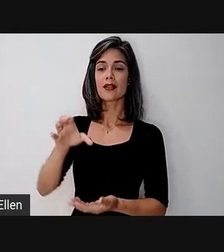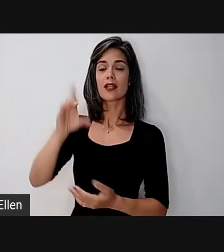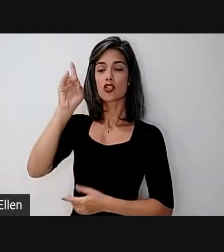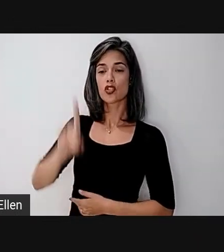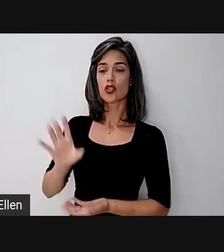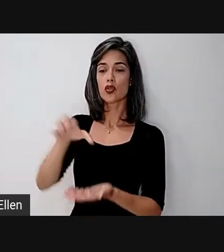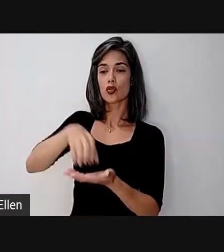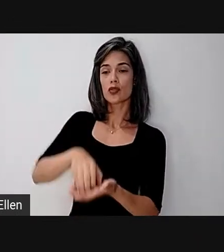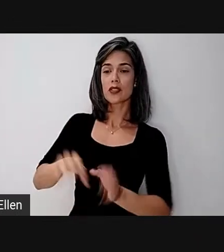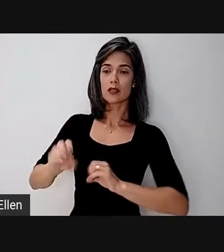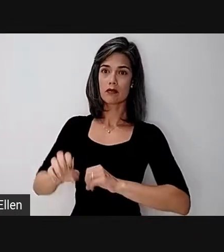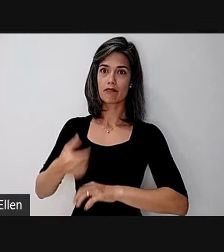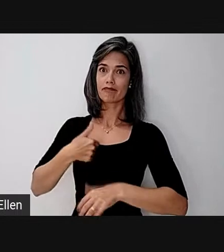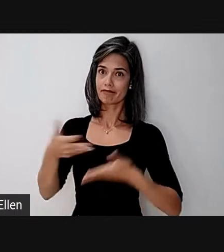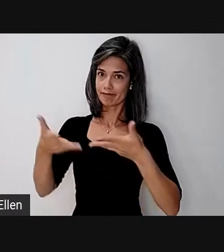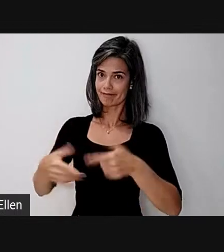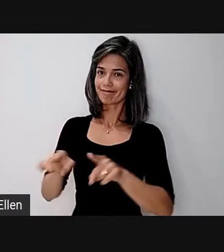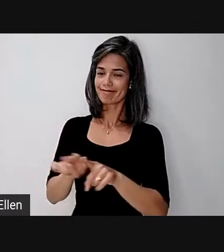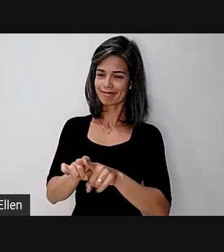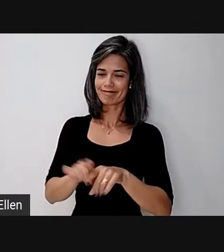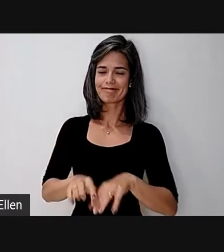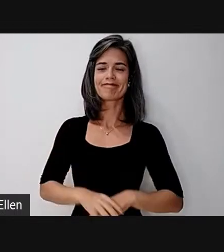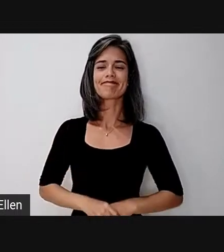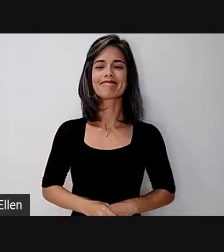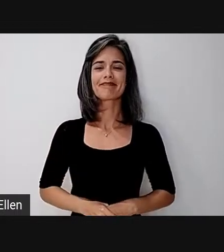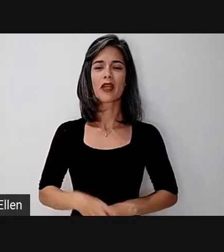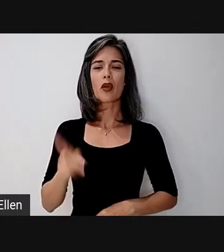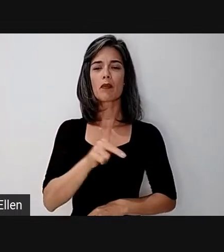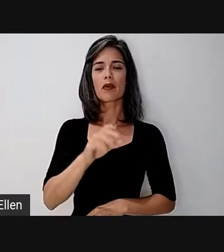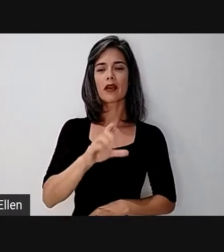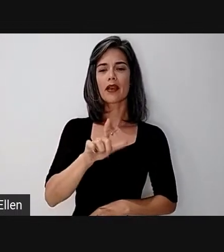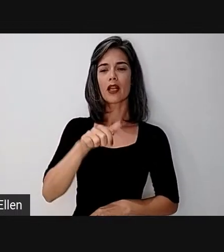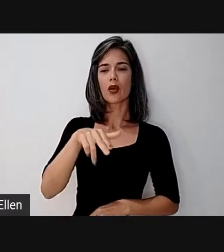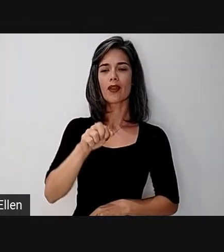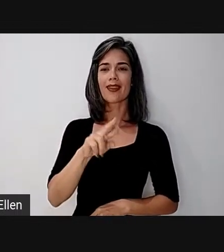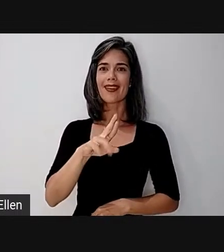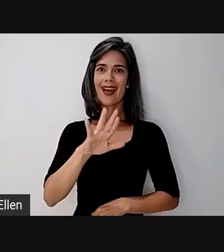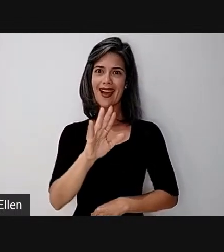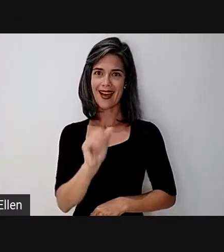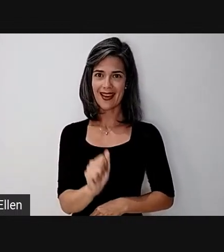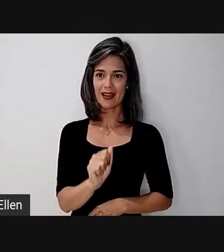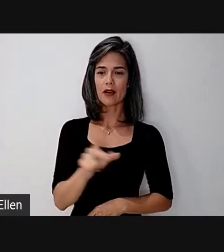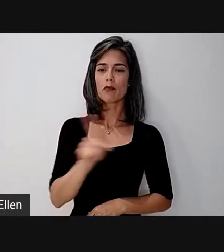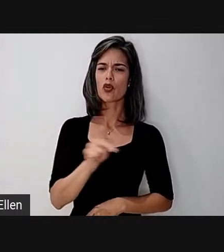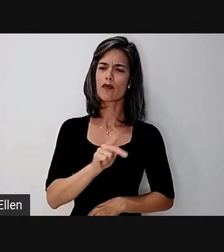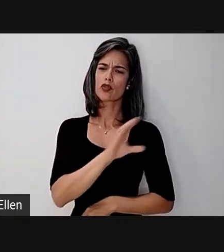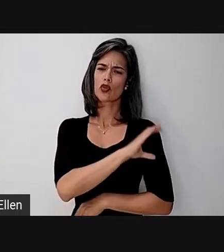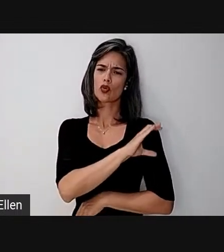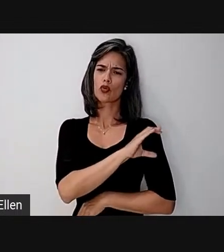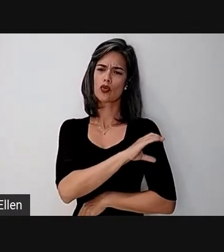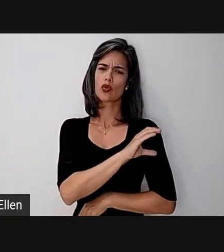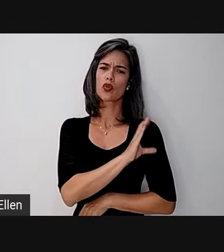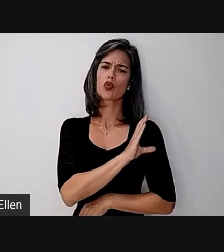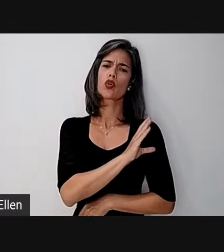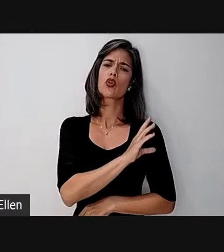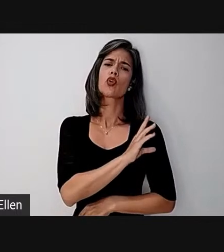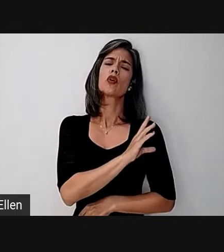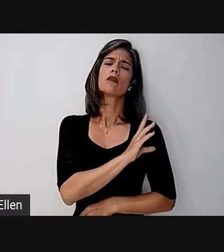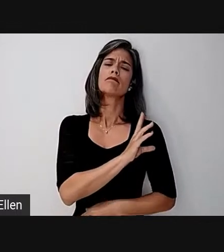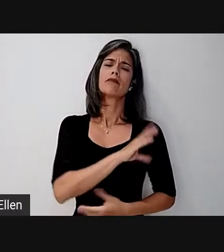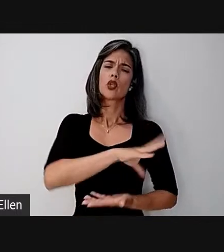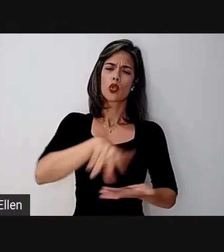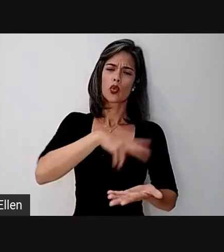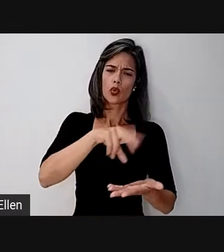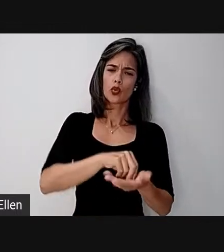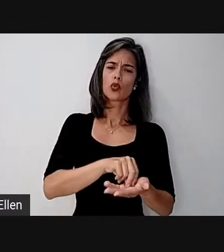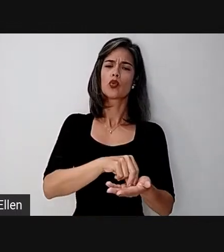qual faço parte, a professora Clonara Maria, professora e coordenadora do Núcleo de Estudos e Pesquisas em